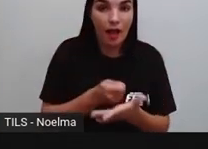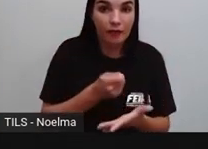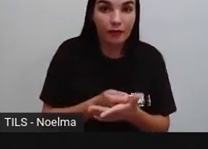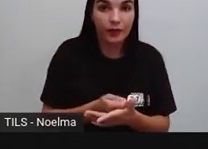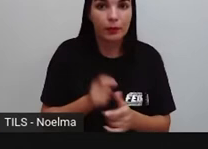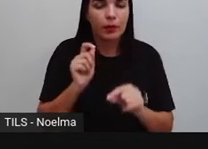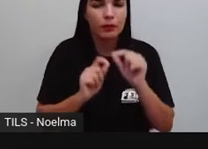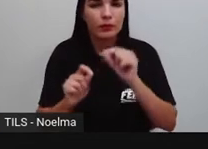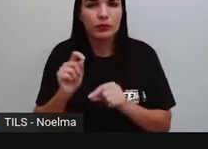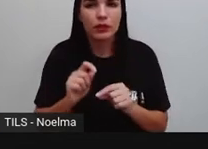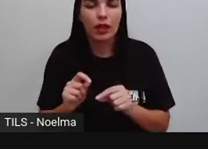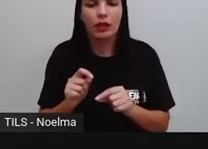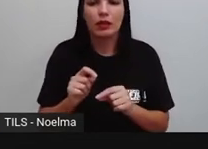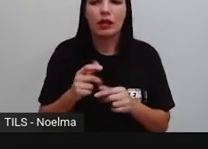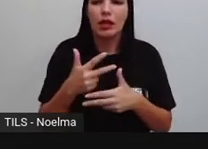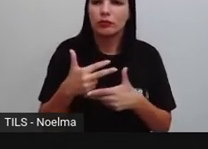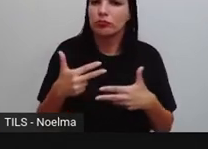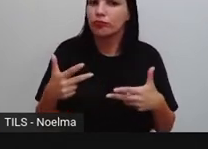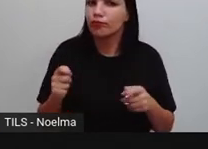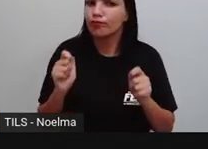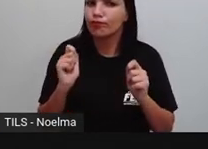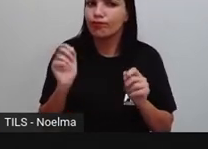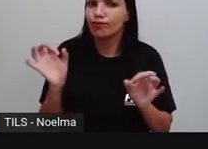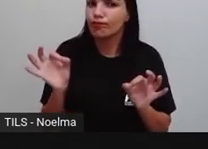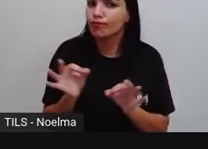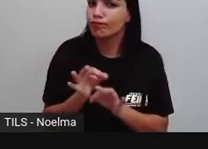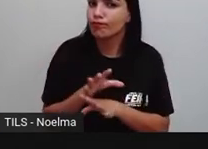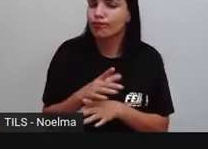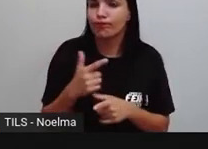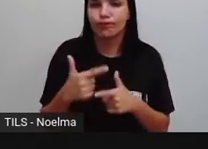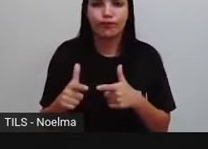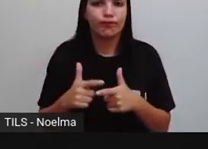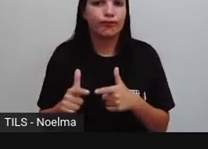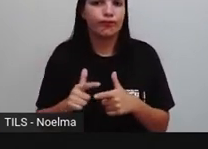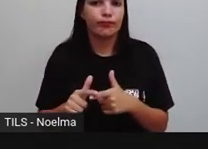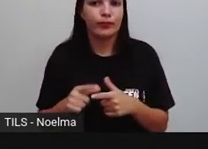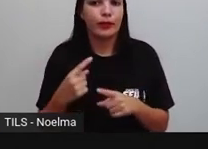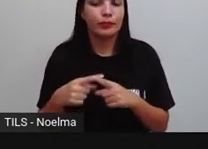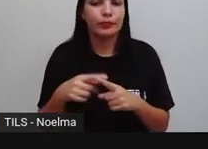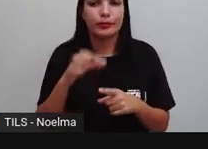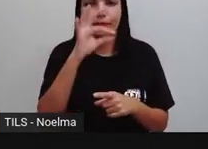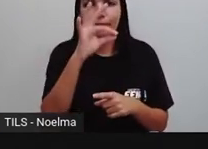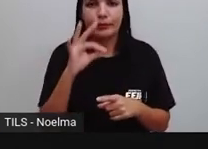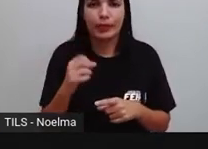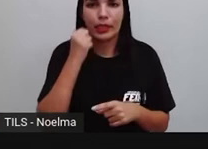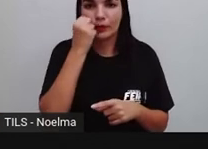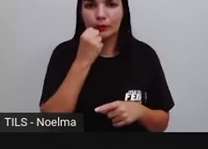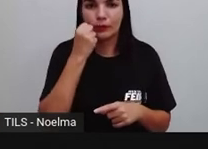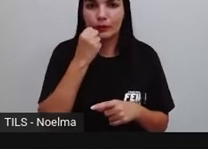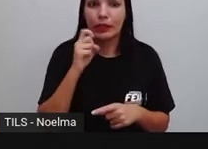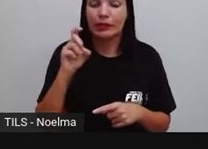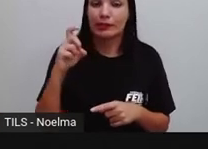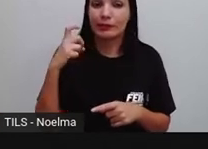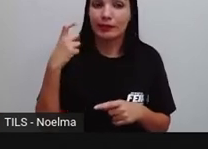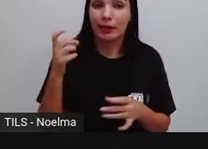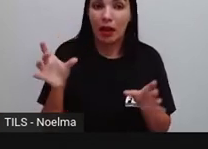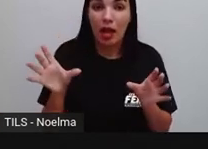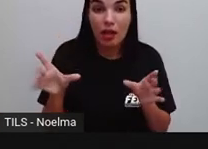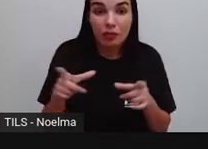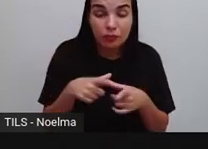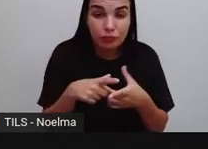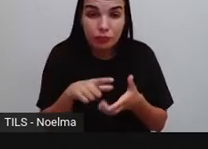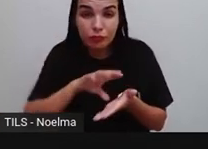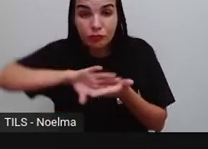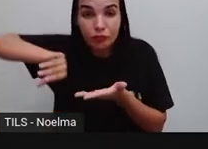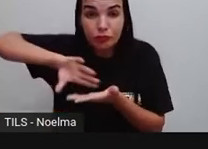a medida não é o suficiente para resolver o problema. Já que a taxa de açúcar, que será retirada da